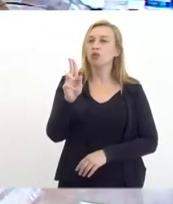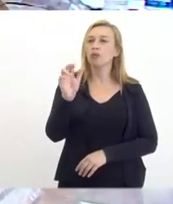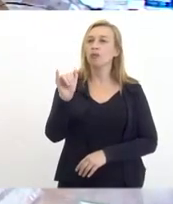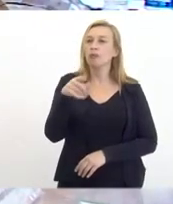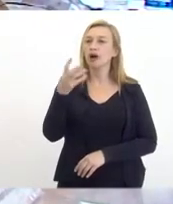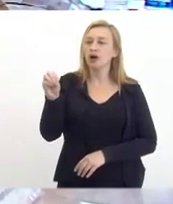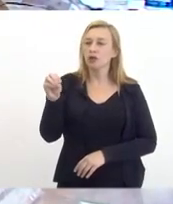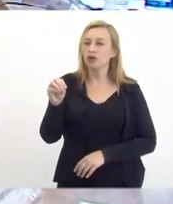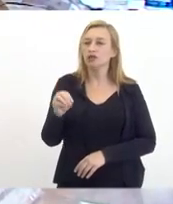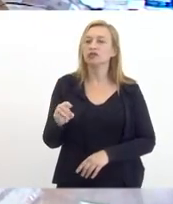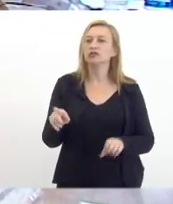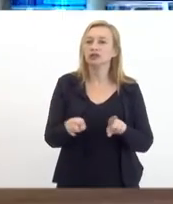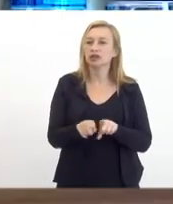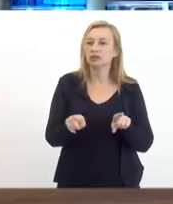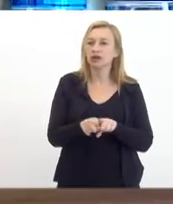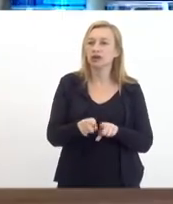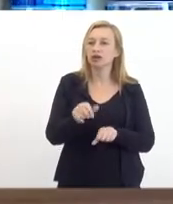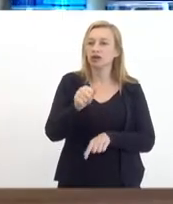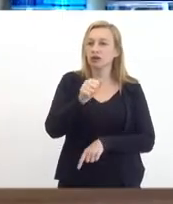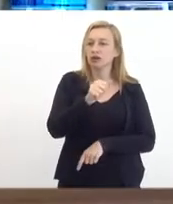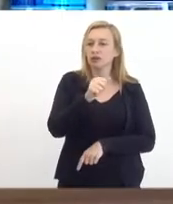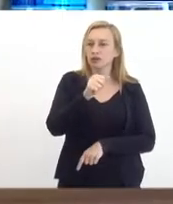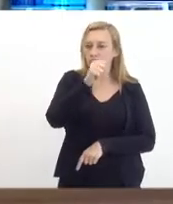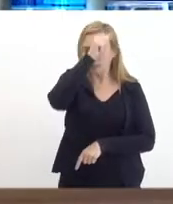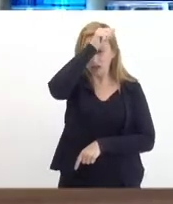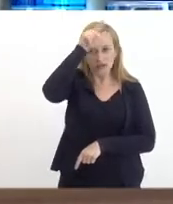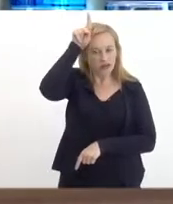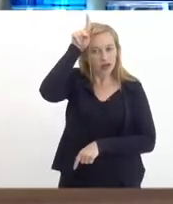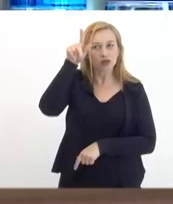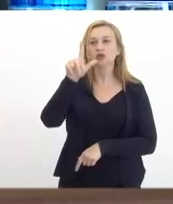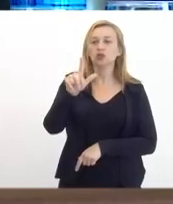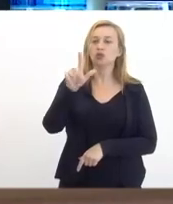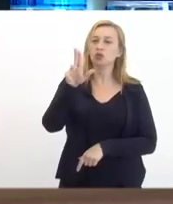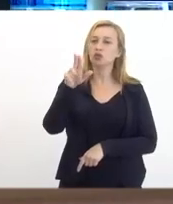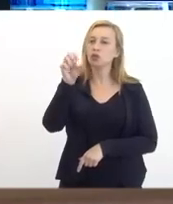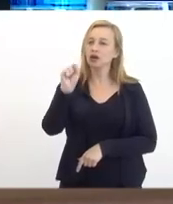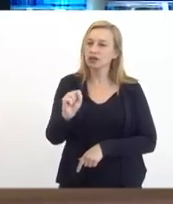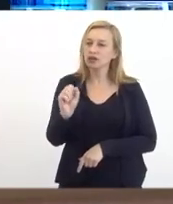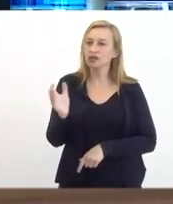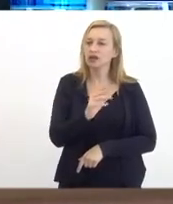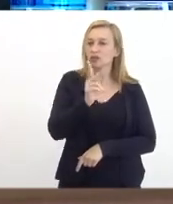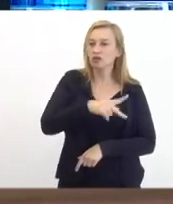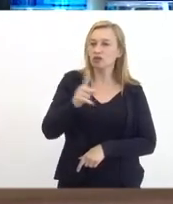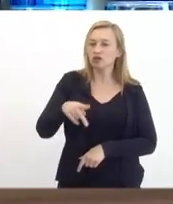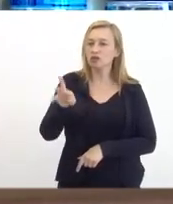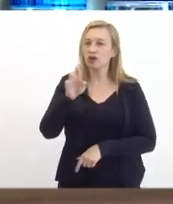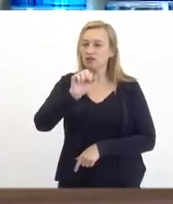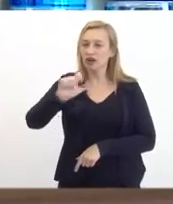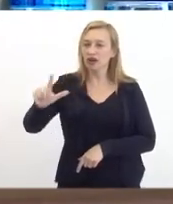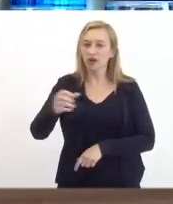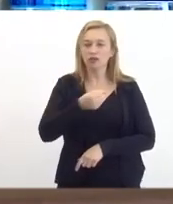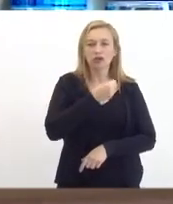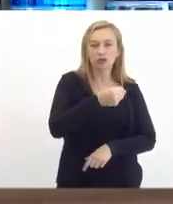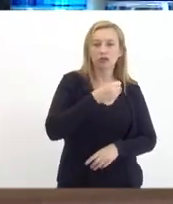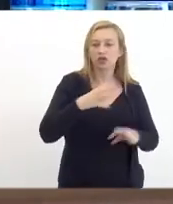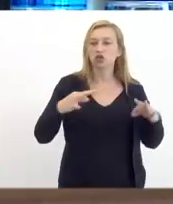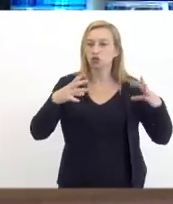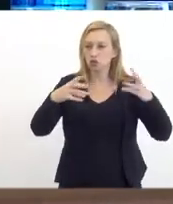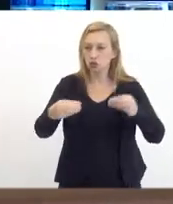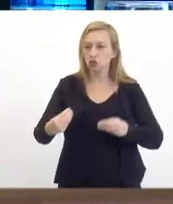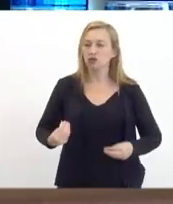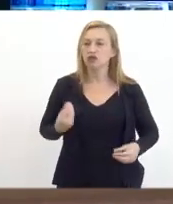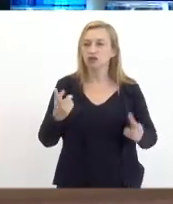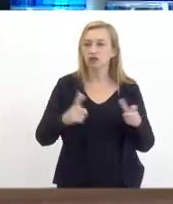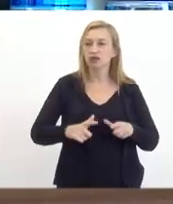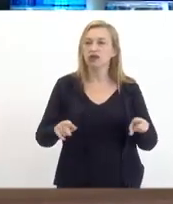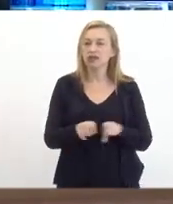prefeito Lucas professor Rafael a imprensa todos os presentes e de forma especial o meu